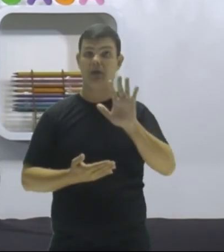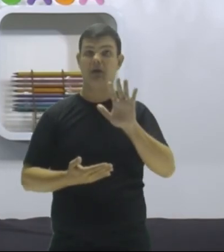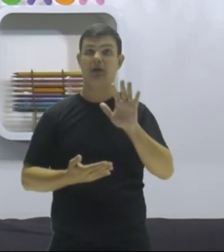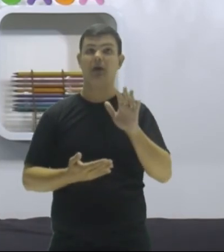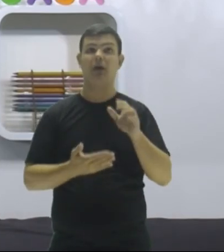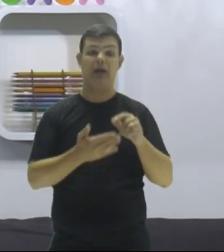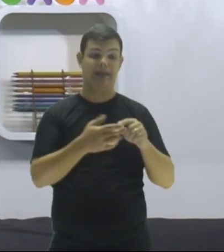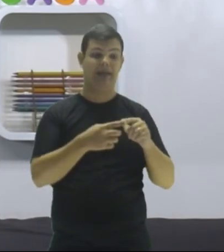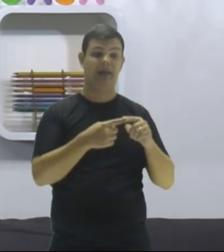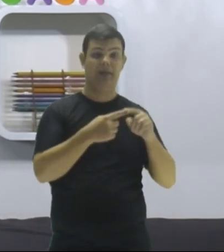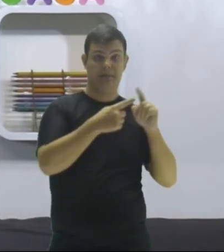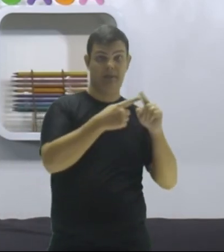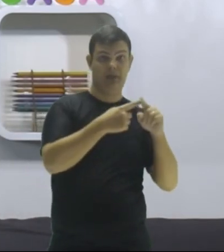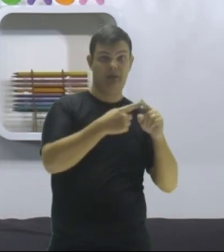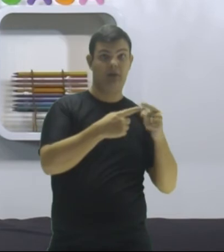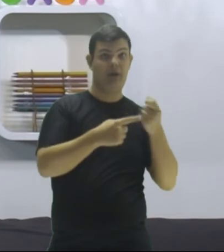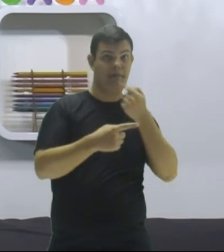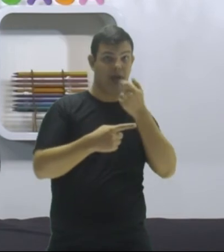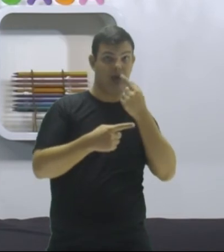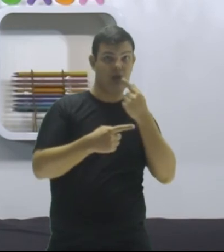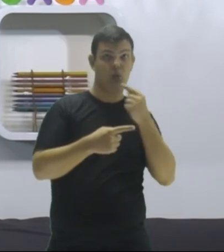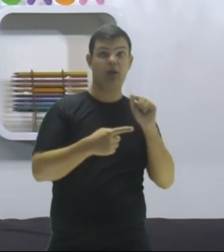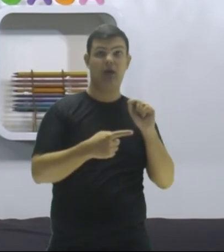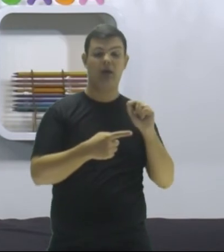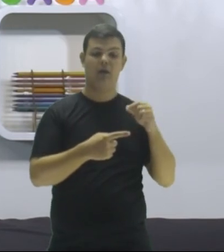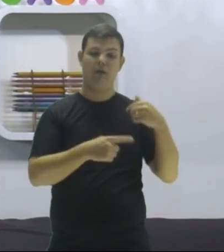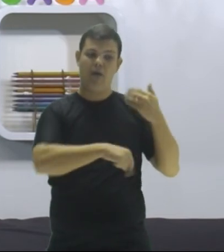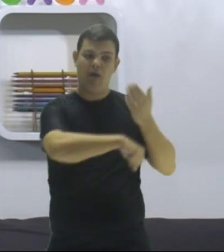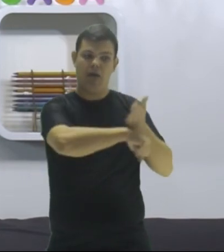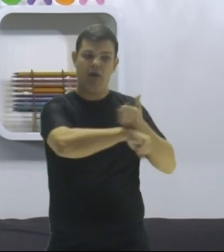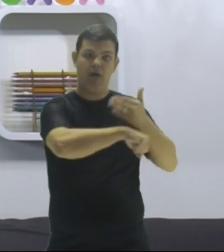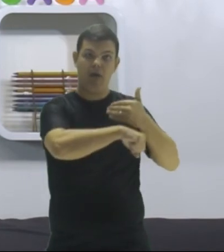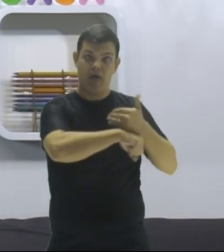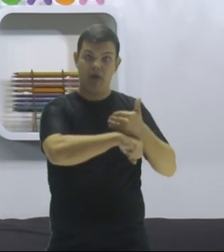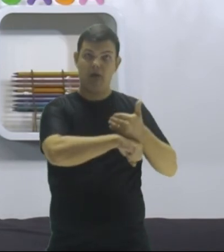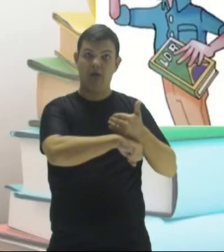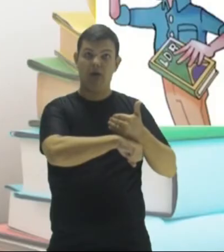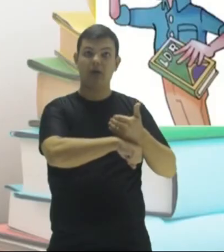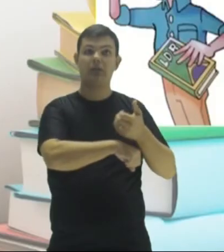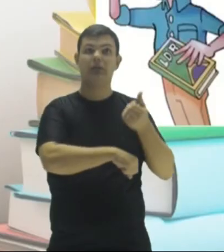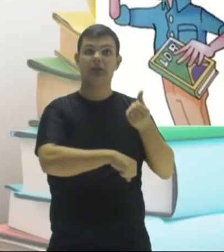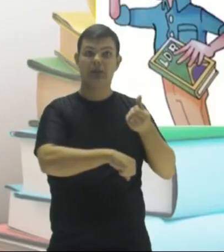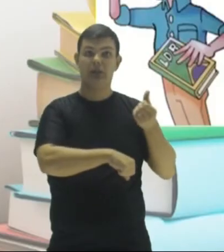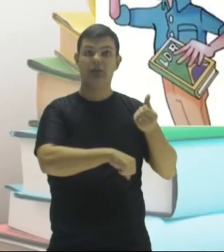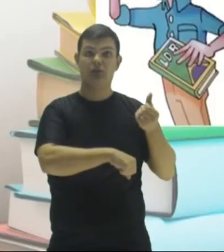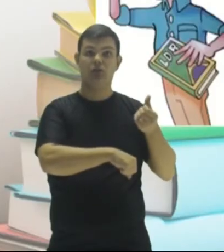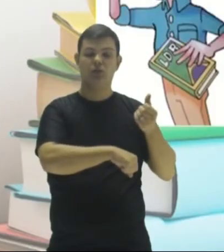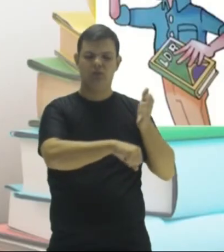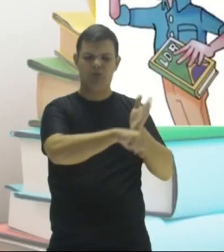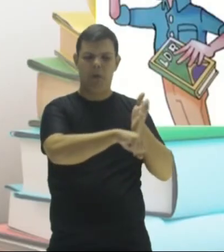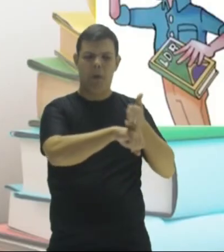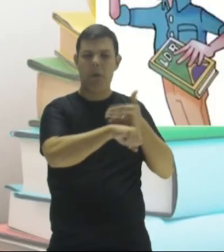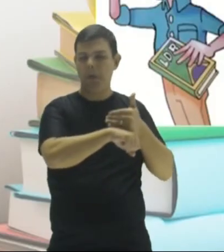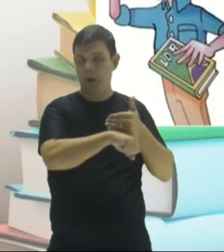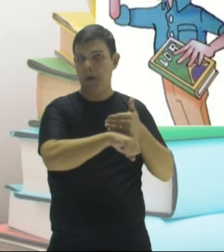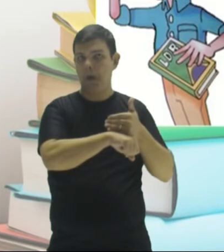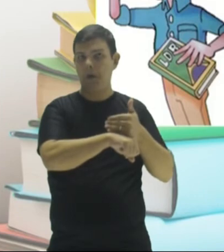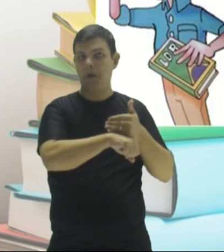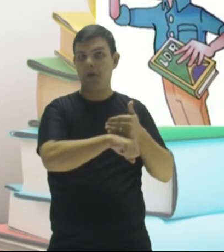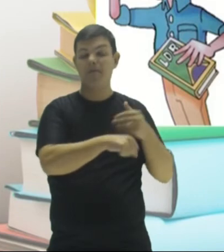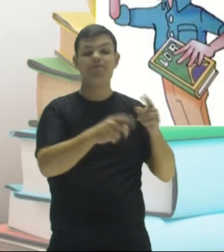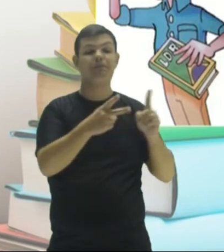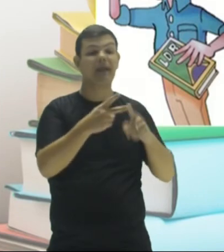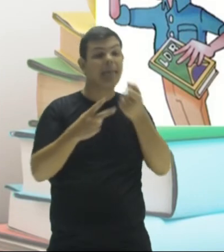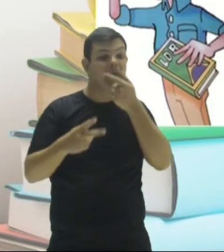antibiótico, tá? Ele é tomado de quê? De lá, o antibiótico é tomado de seis em seis horas. E o